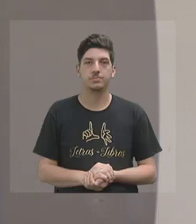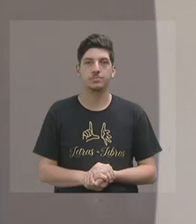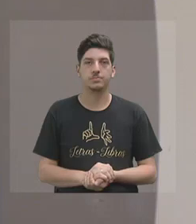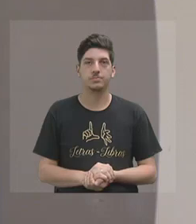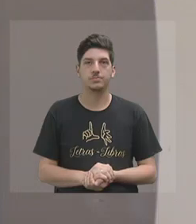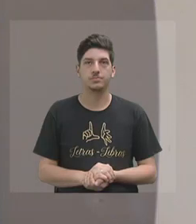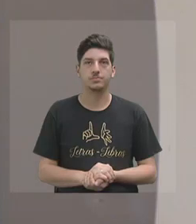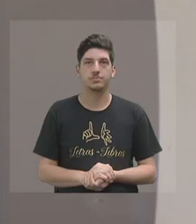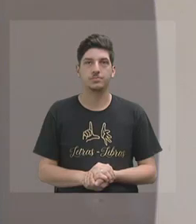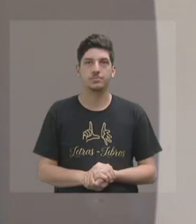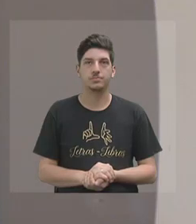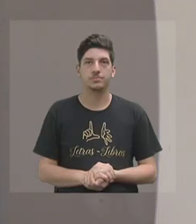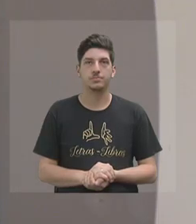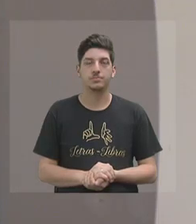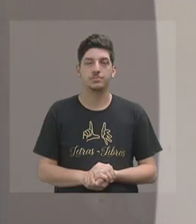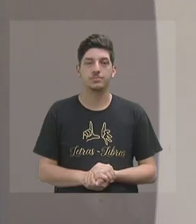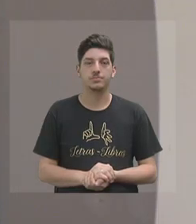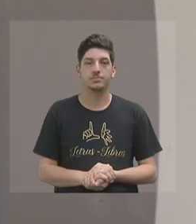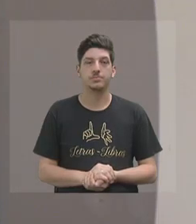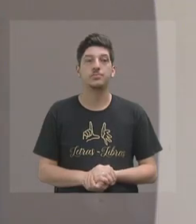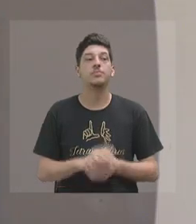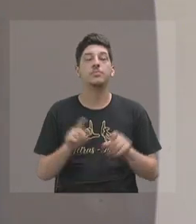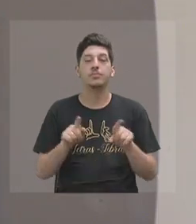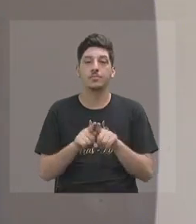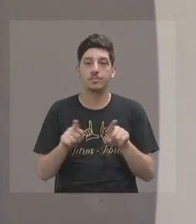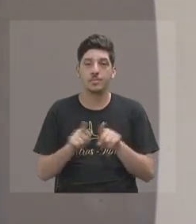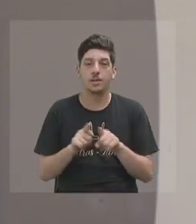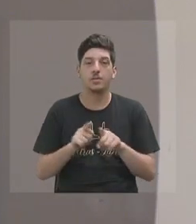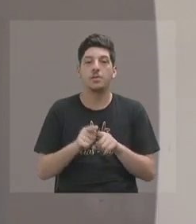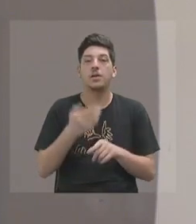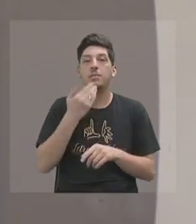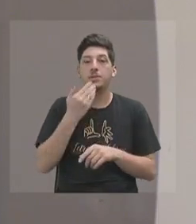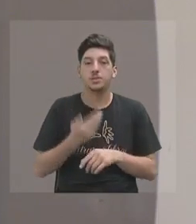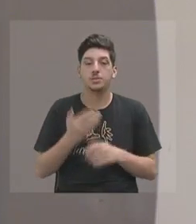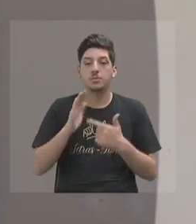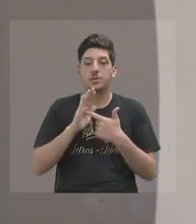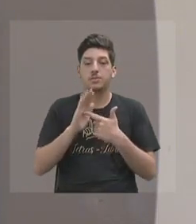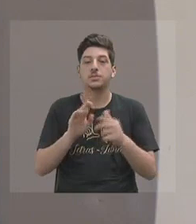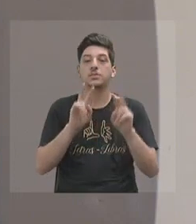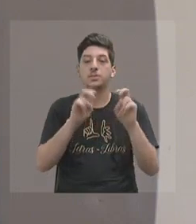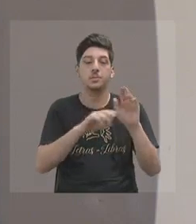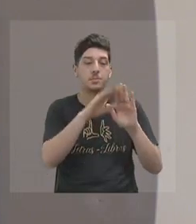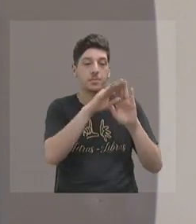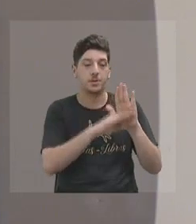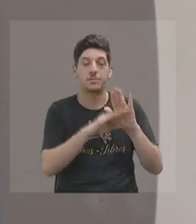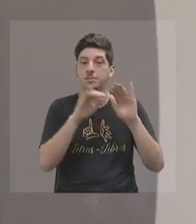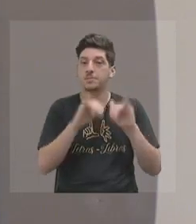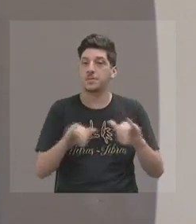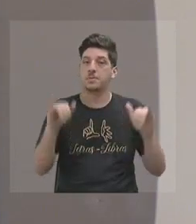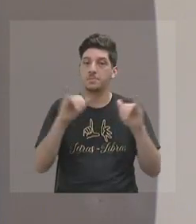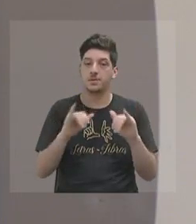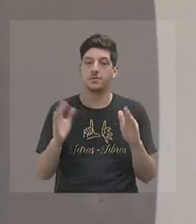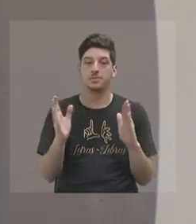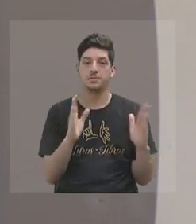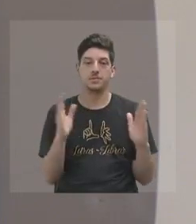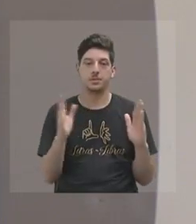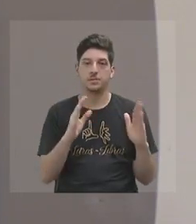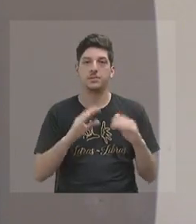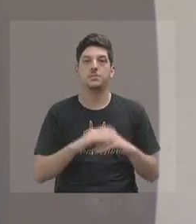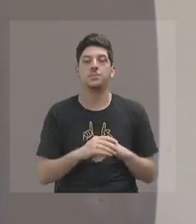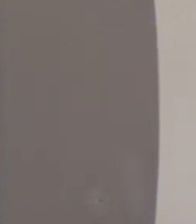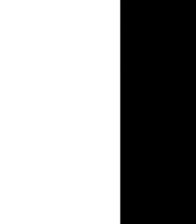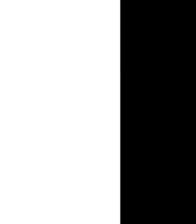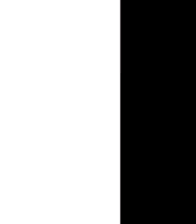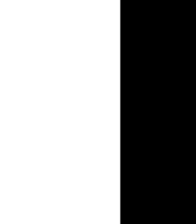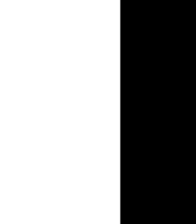Outra ênfase que foi solicitada para a nossa apresentação era da programação de campanhas desse período. A gente tinha uma